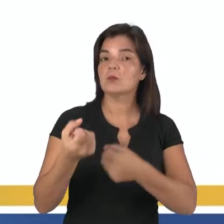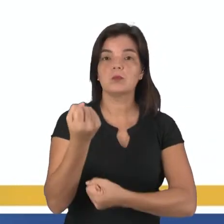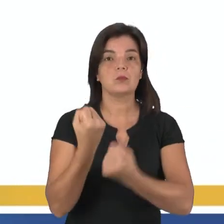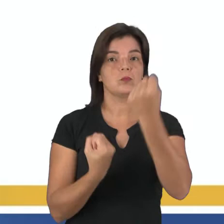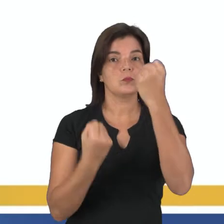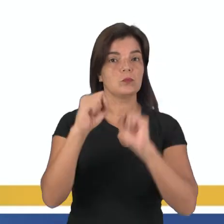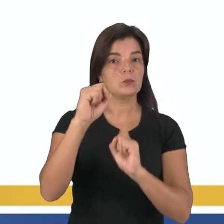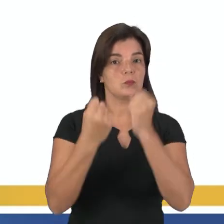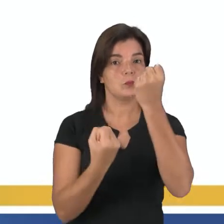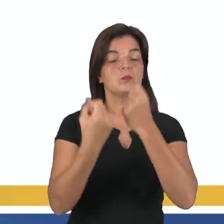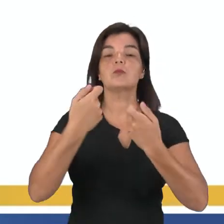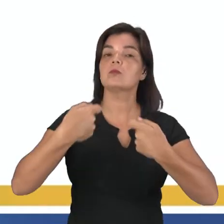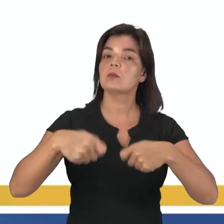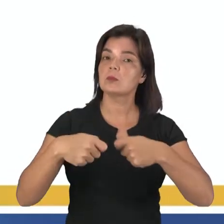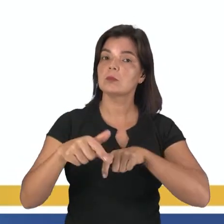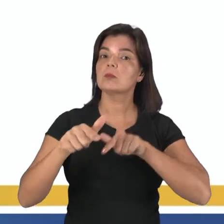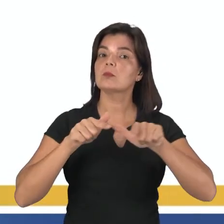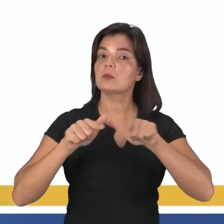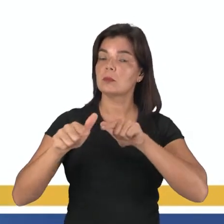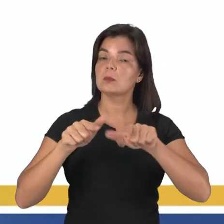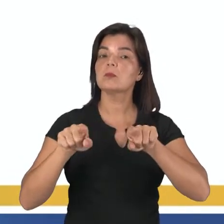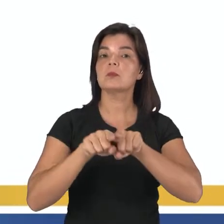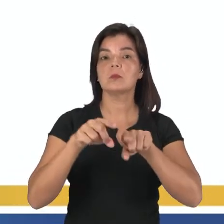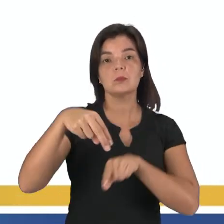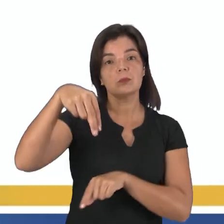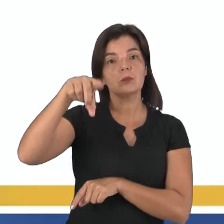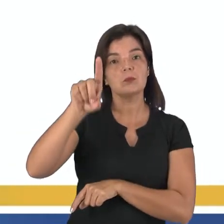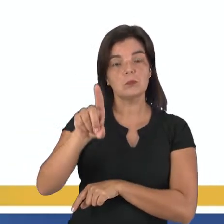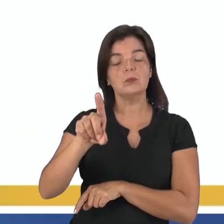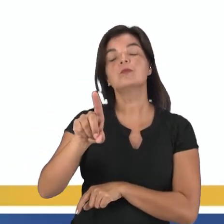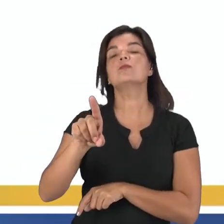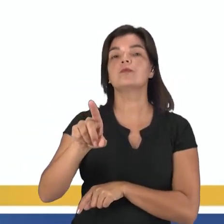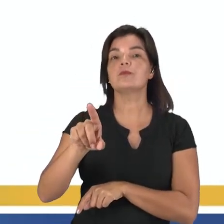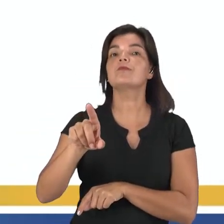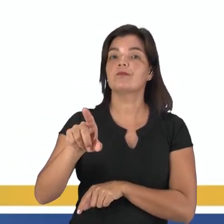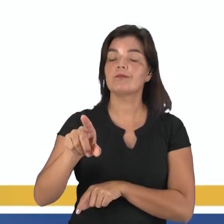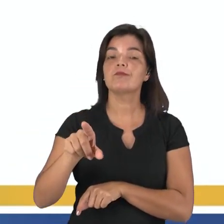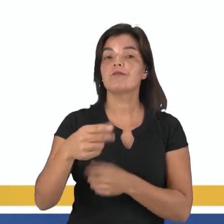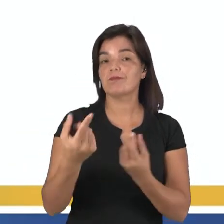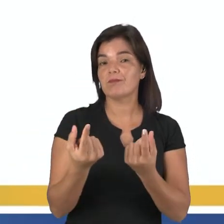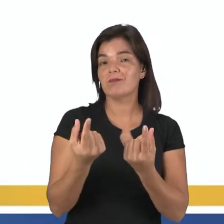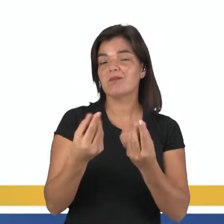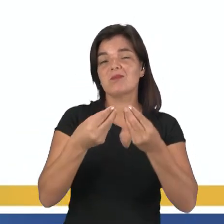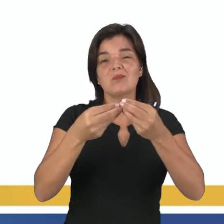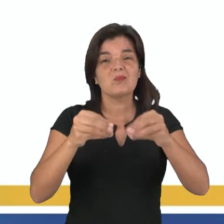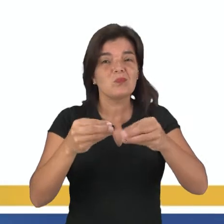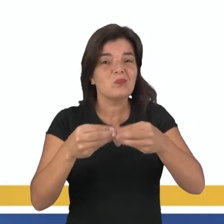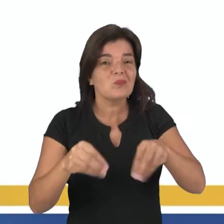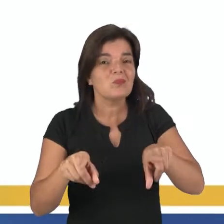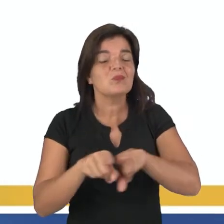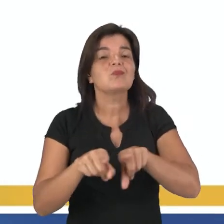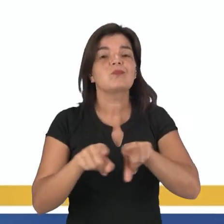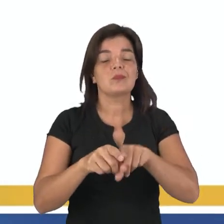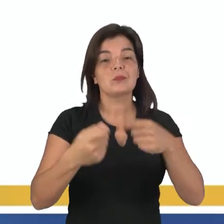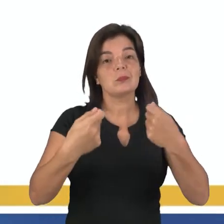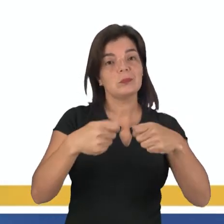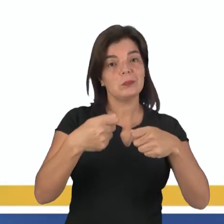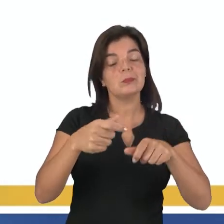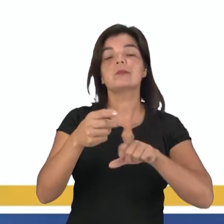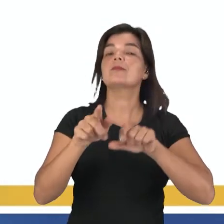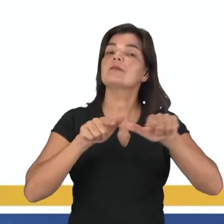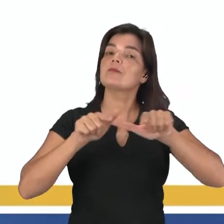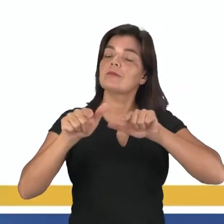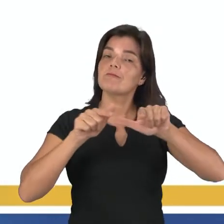industrial necessitando de mão de obra e a região nordestina com as suas condições precárias, com